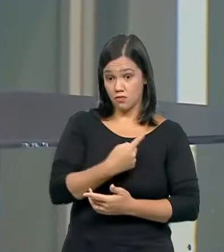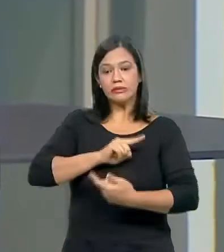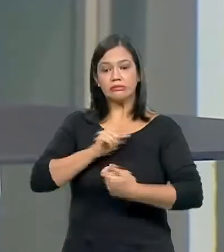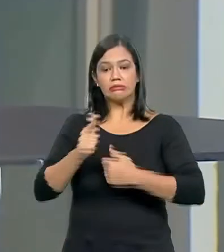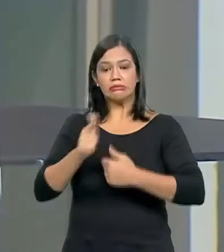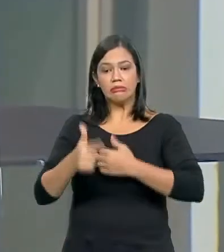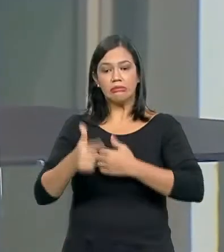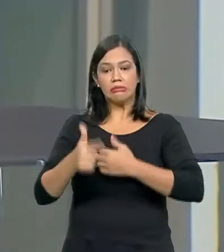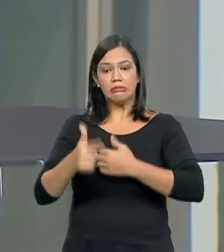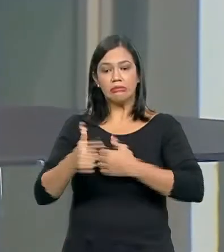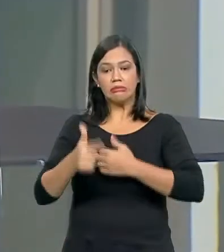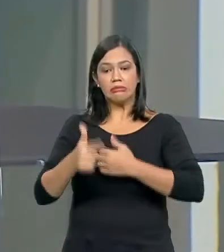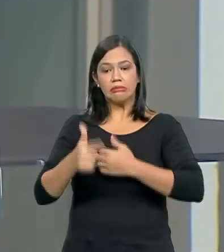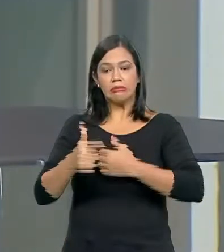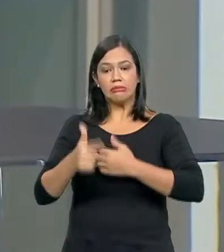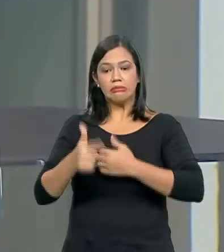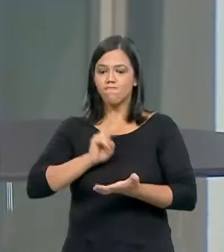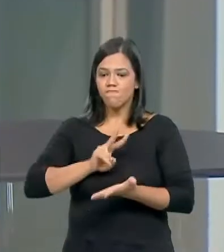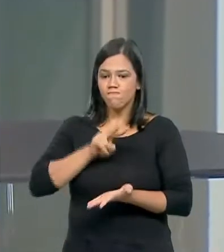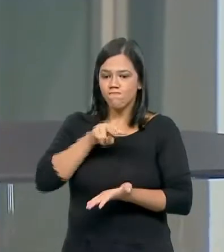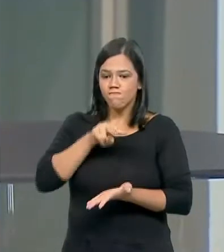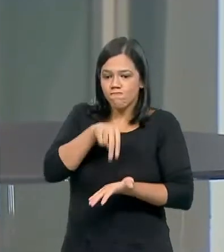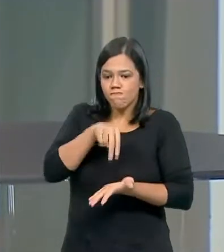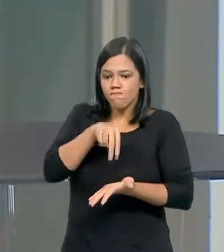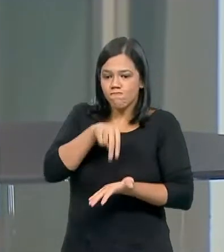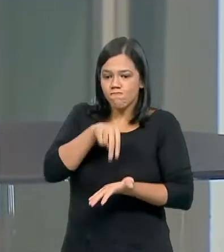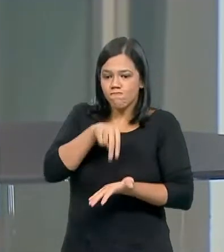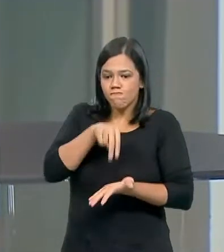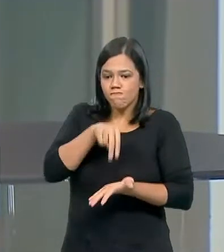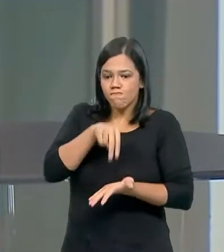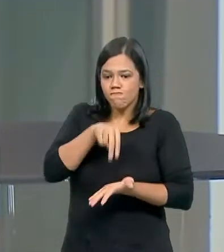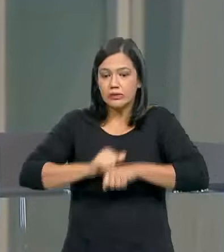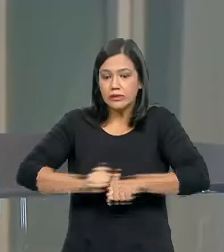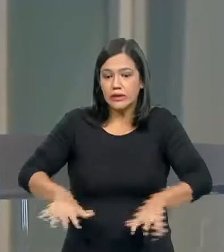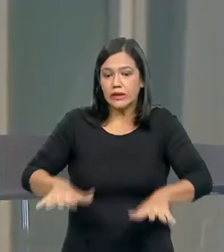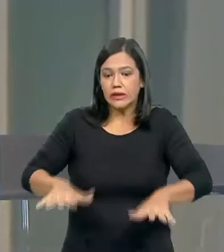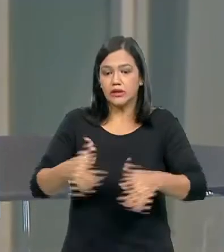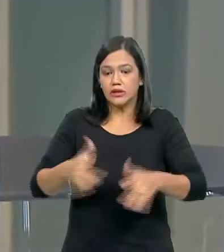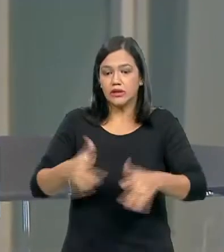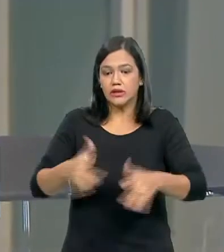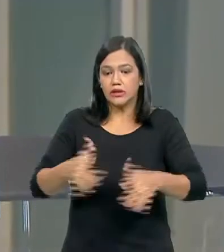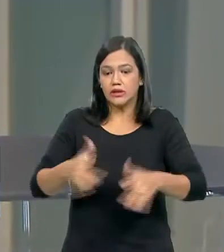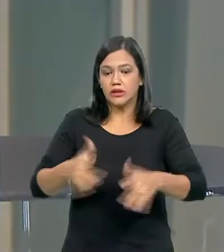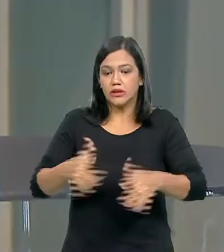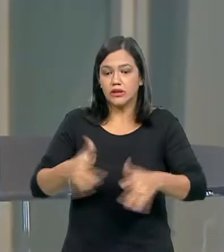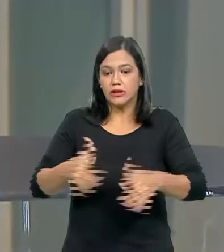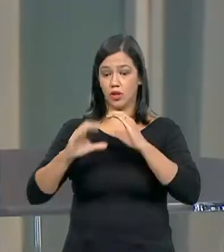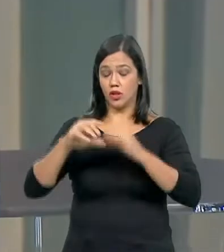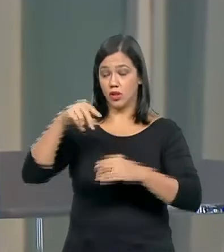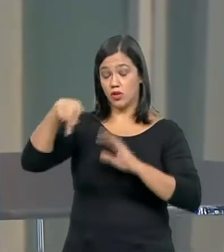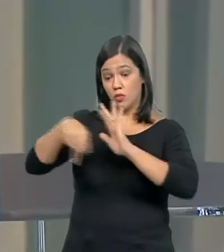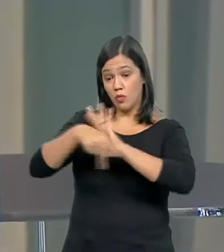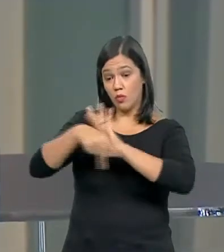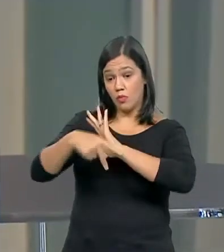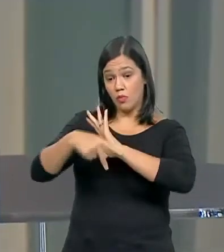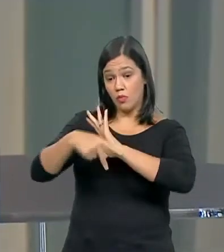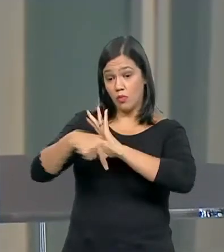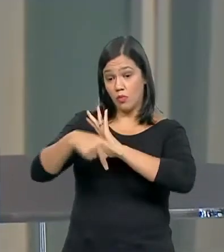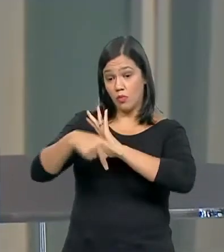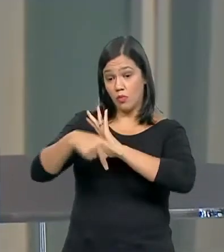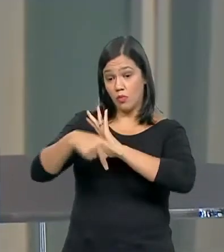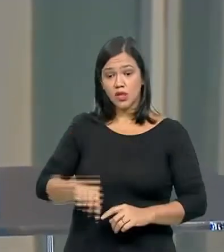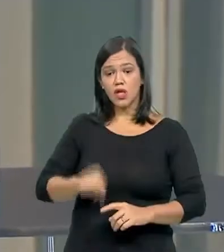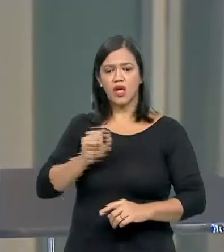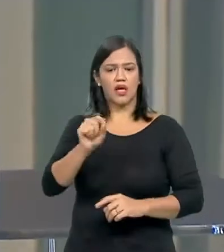ao despenho de dinheiro para a comunicação social do presidente, desde o início, é